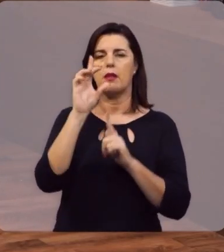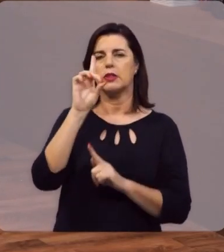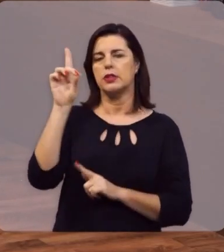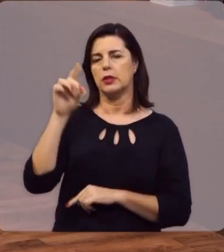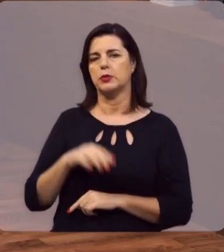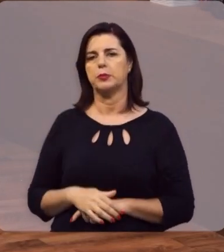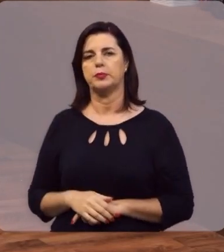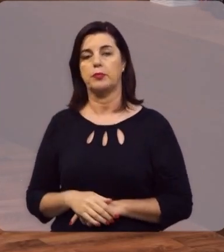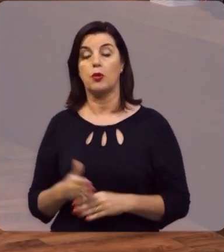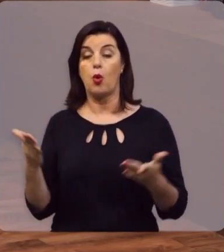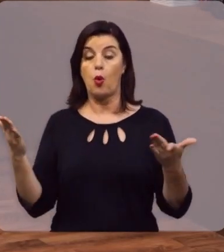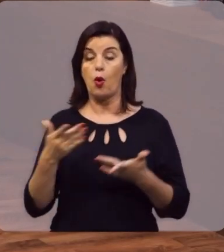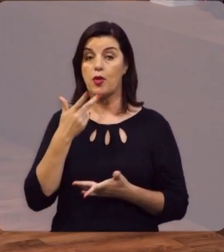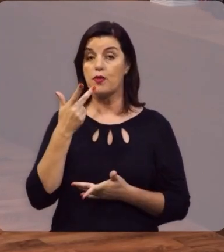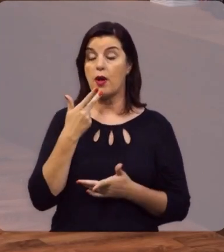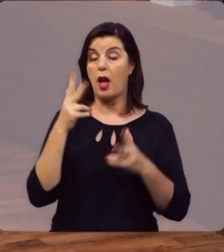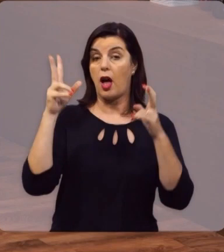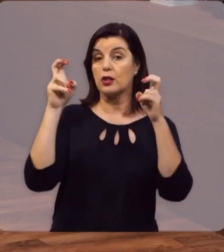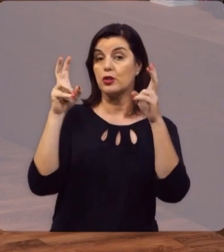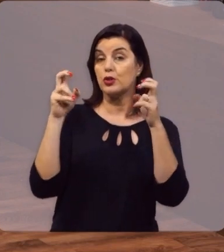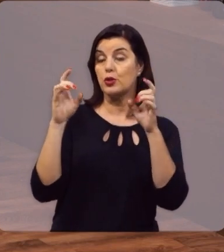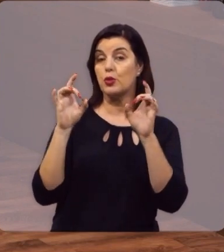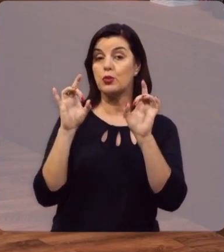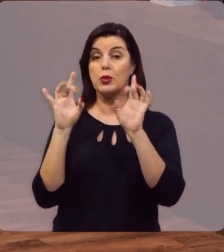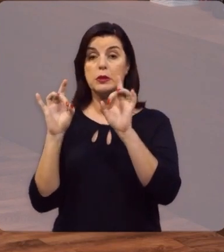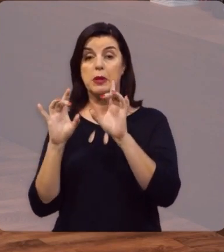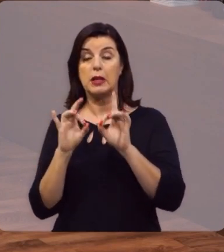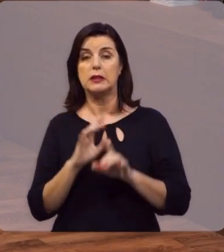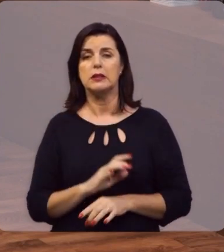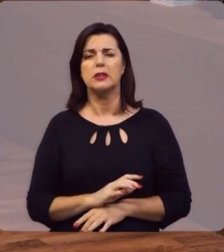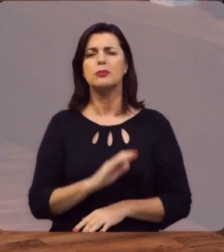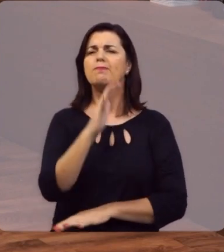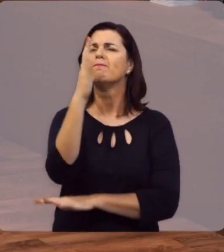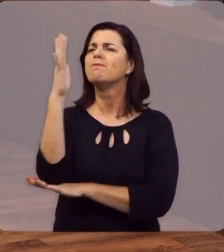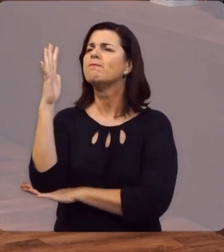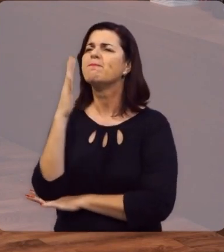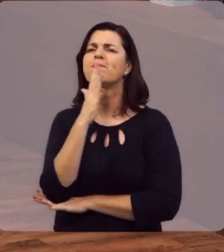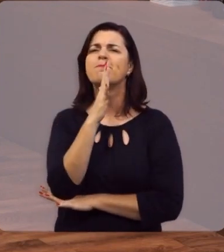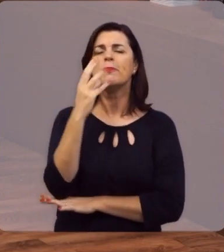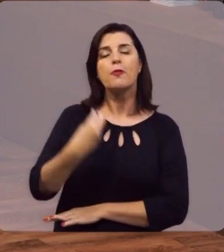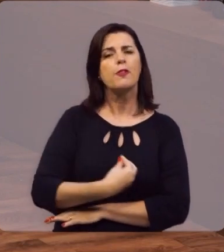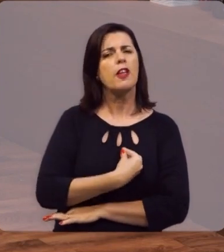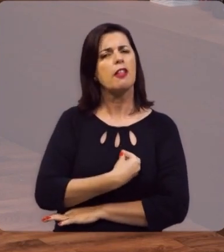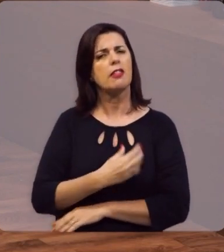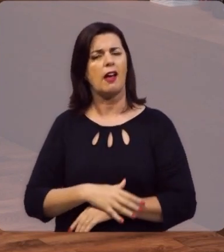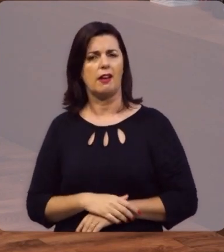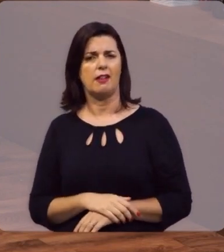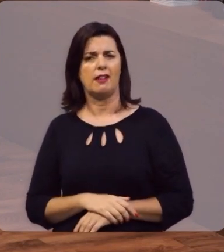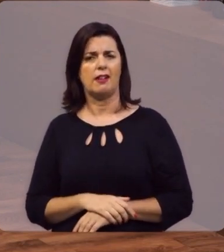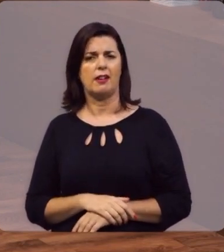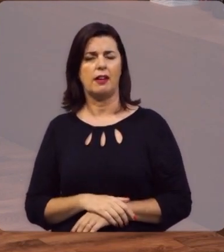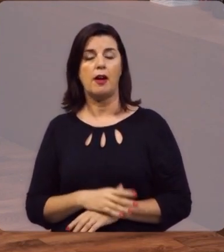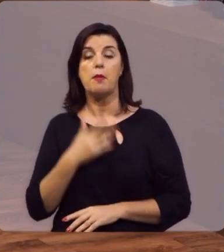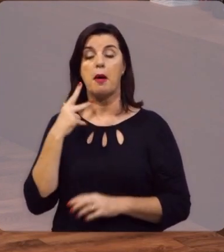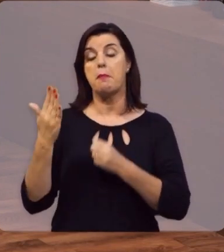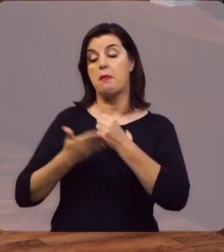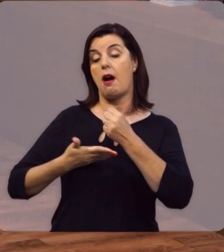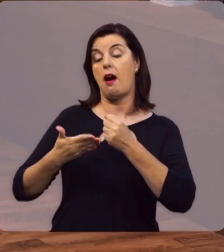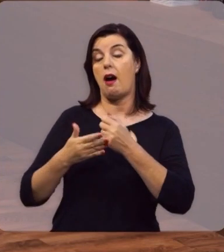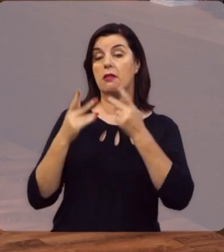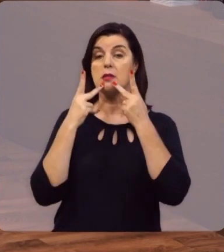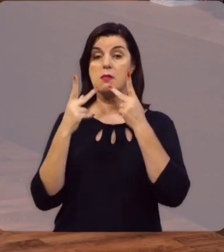de Deus. Hoje eu quero tratar de um assunto importante, as estações da vida. E vamos basear esta